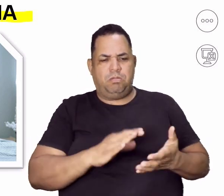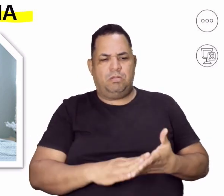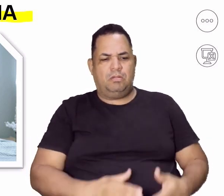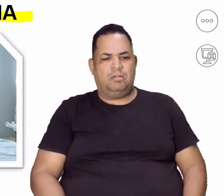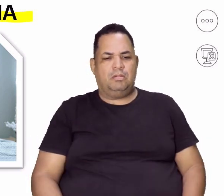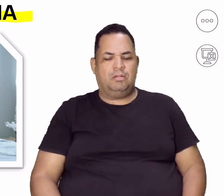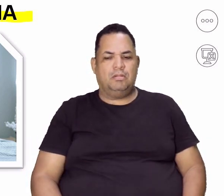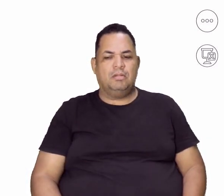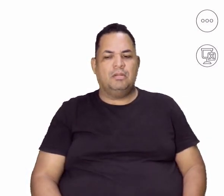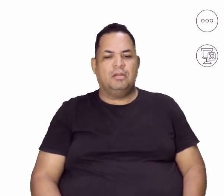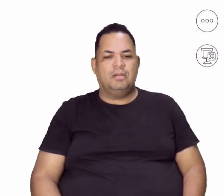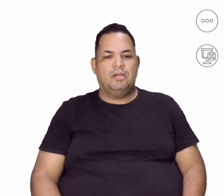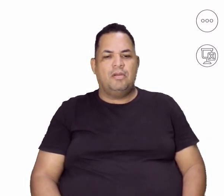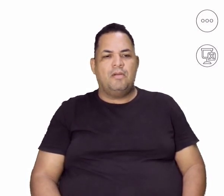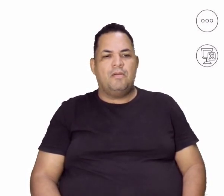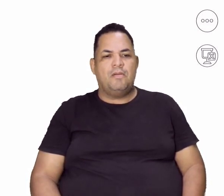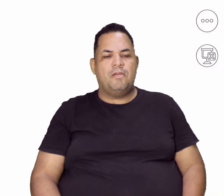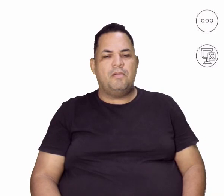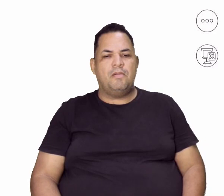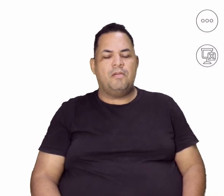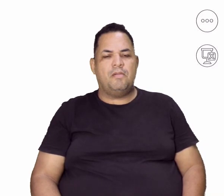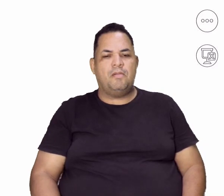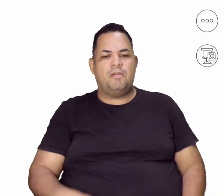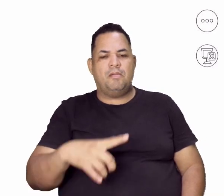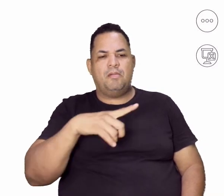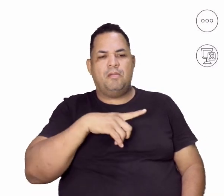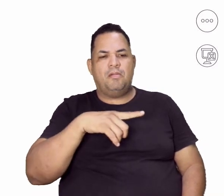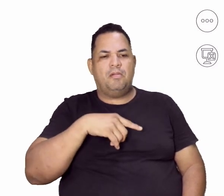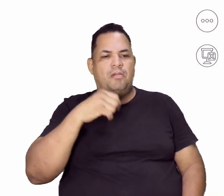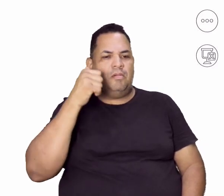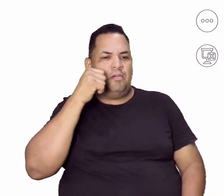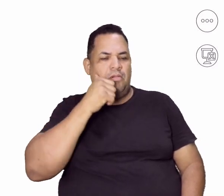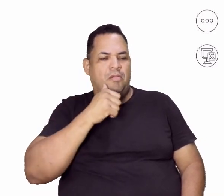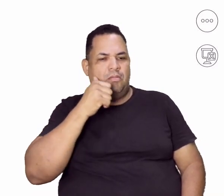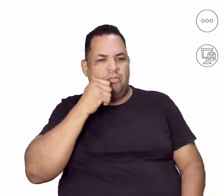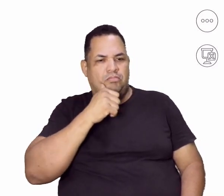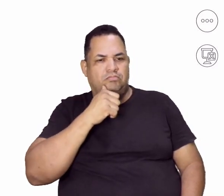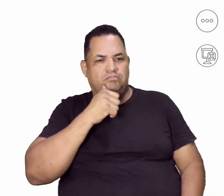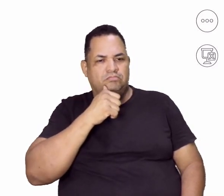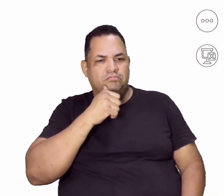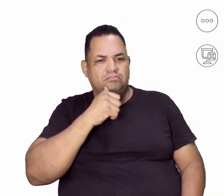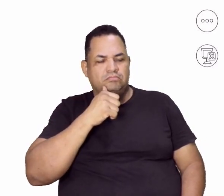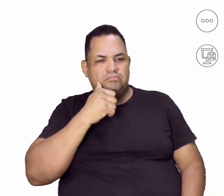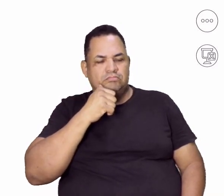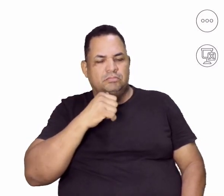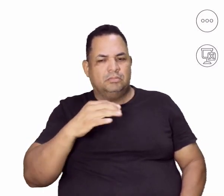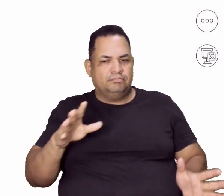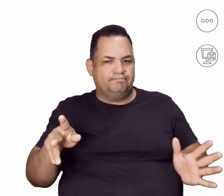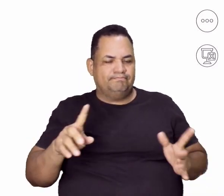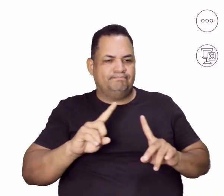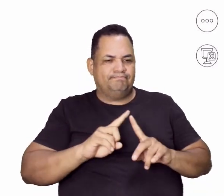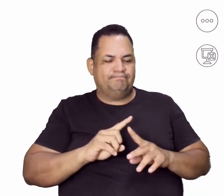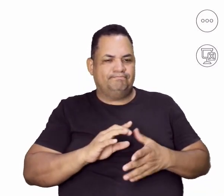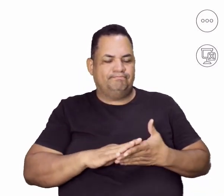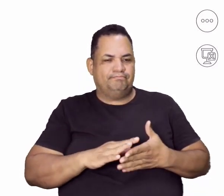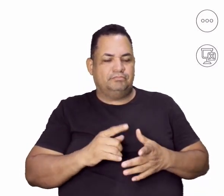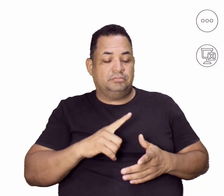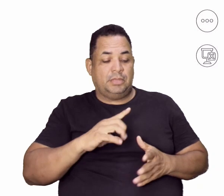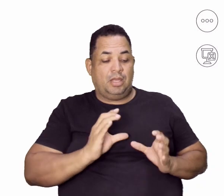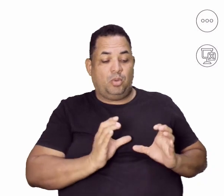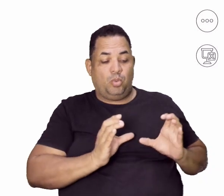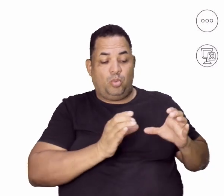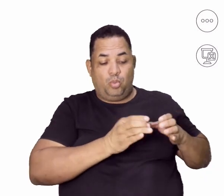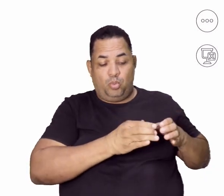Muito bem. Então olha só. Eu tenho aí mulheres e mais especificamente assim o maior grupo são